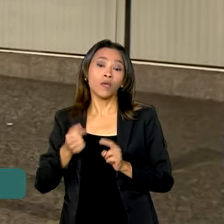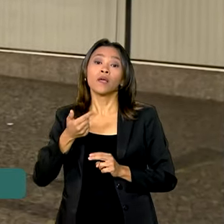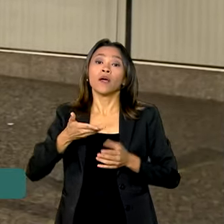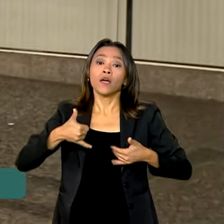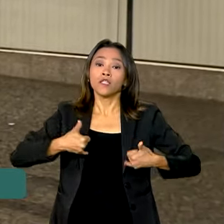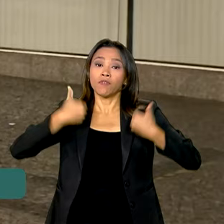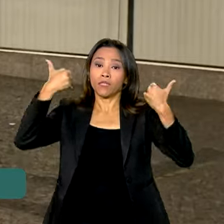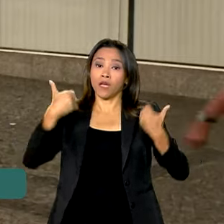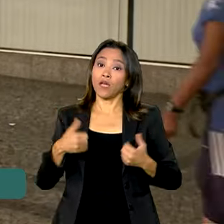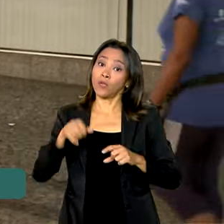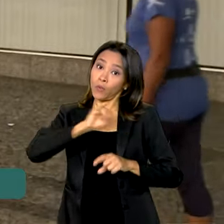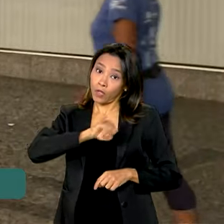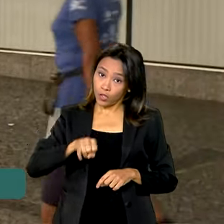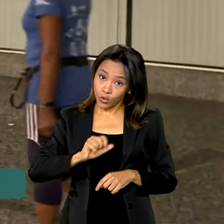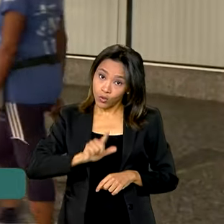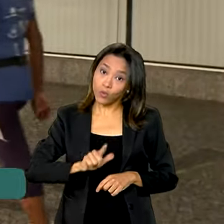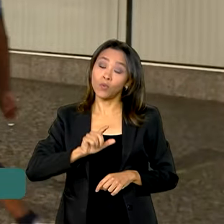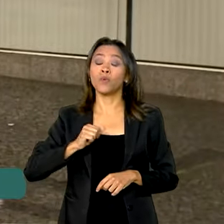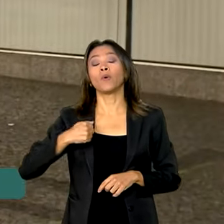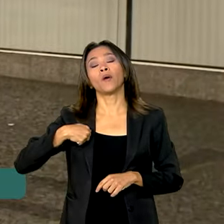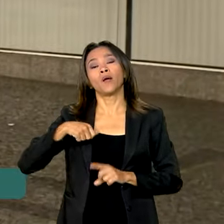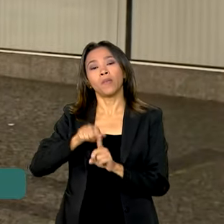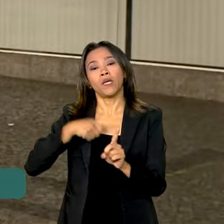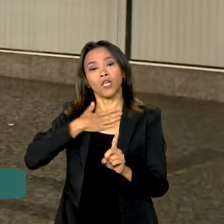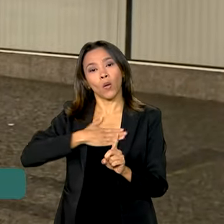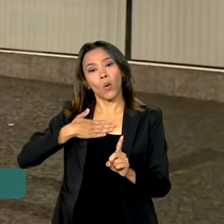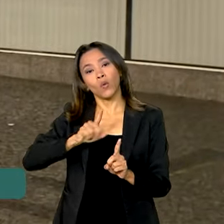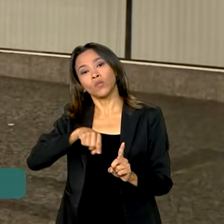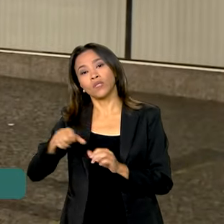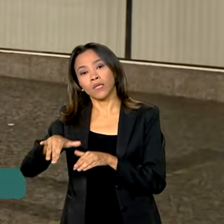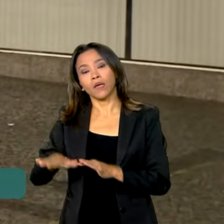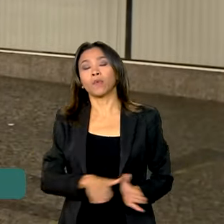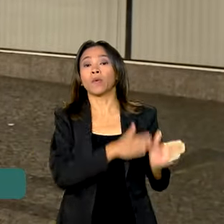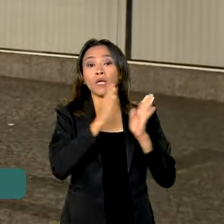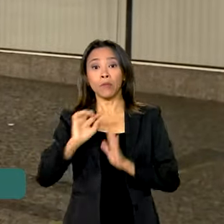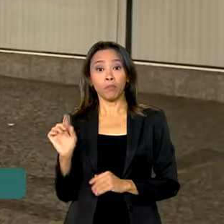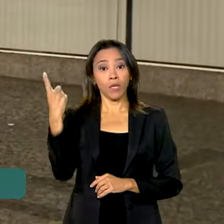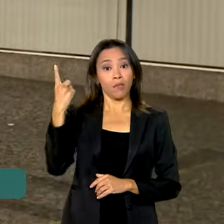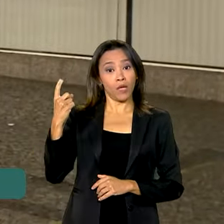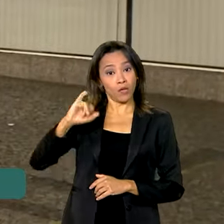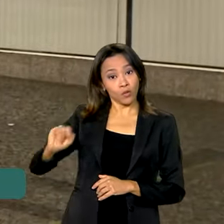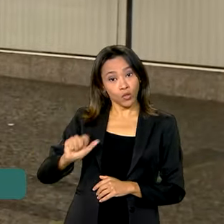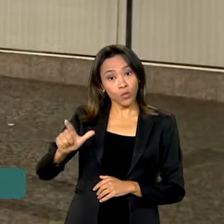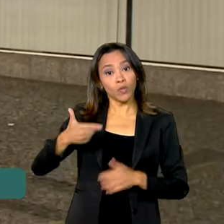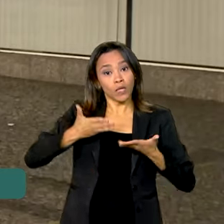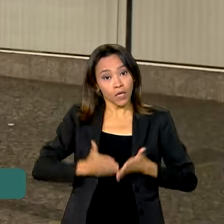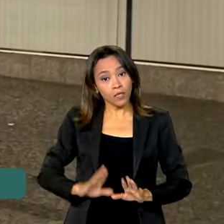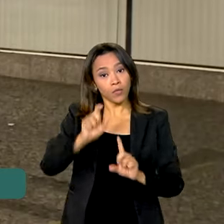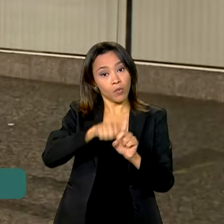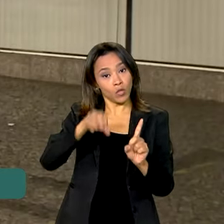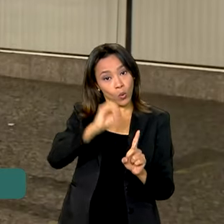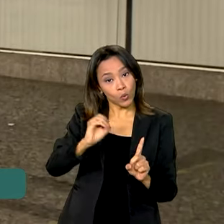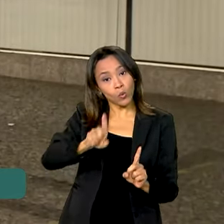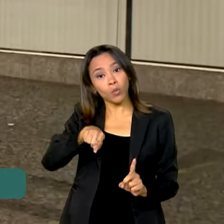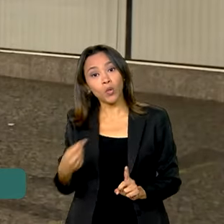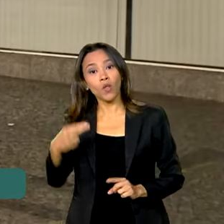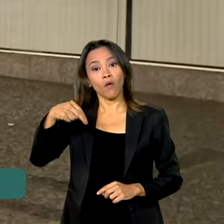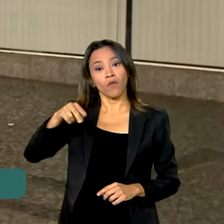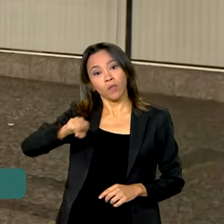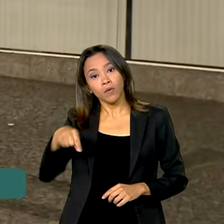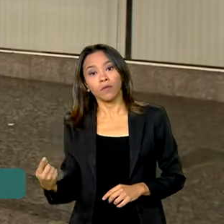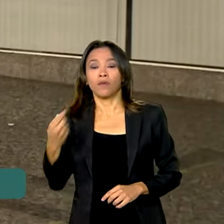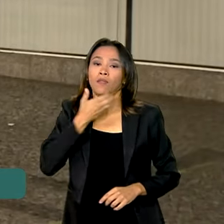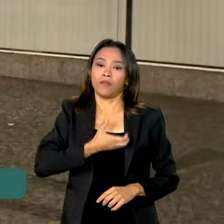aniversário em julho, agosto e setembro. E no dia 1º de julho, aos que nasceram em outubro, novembro e